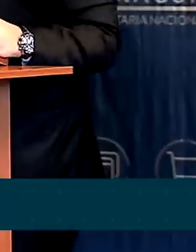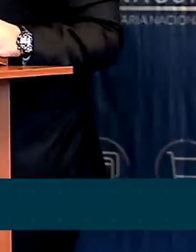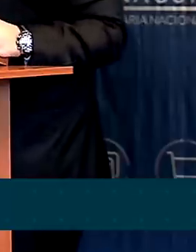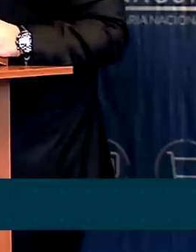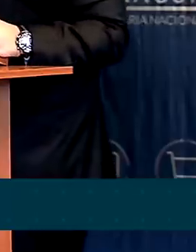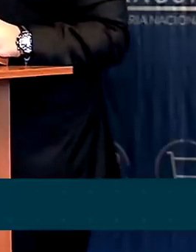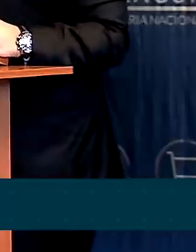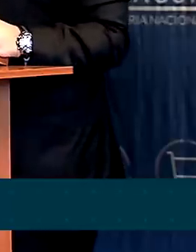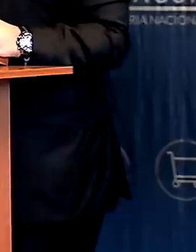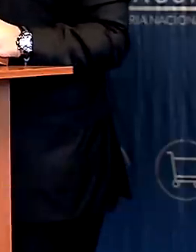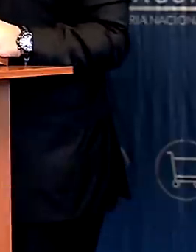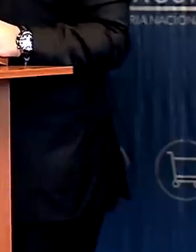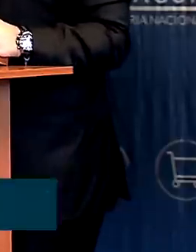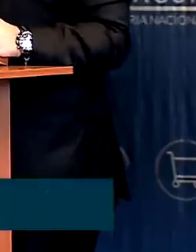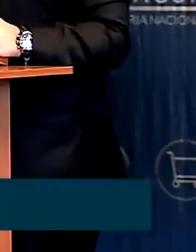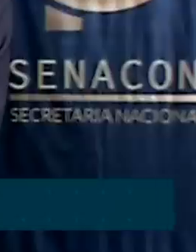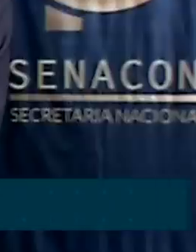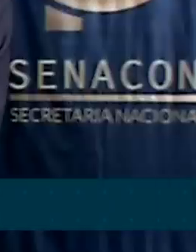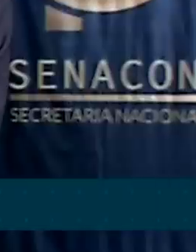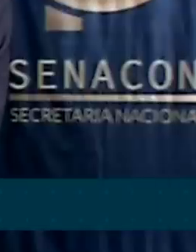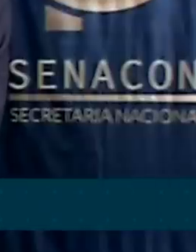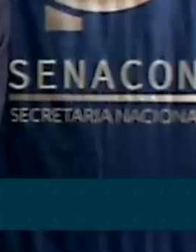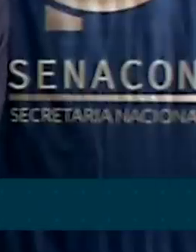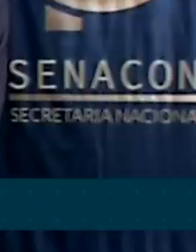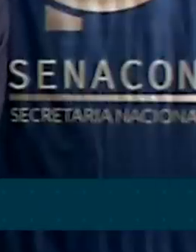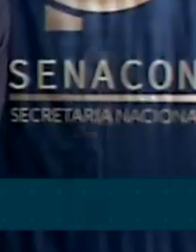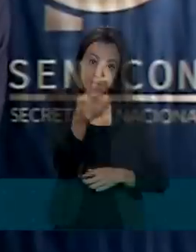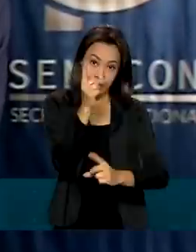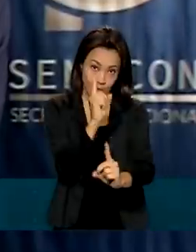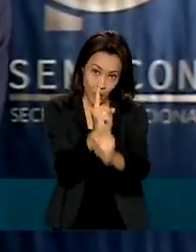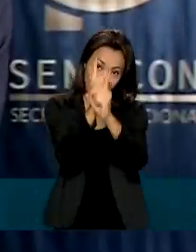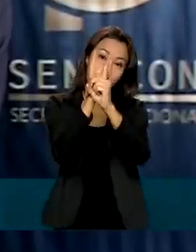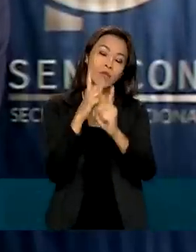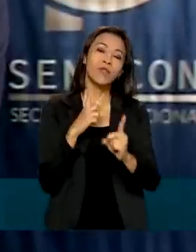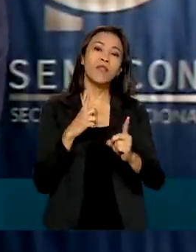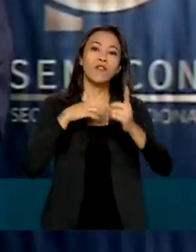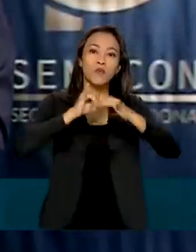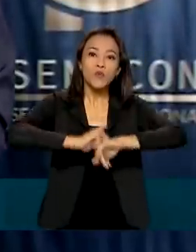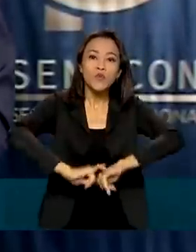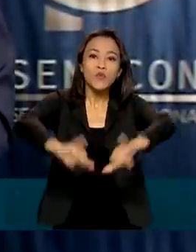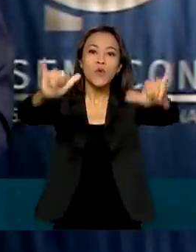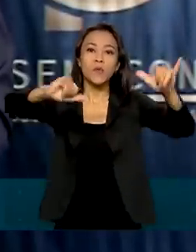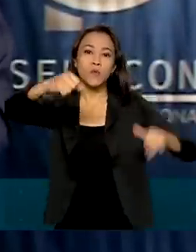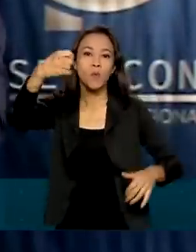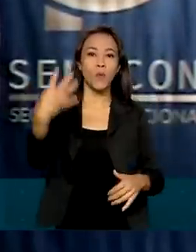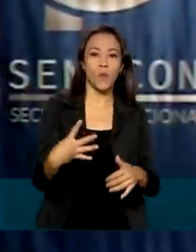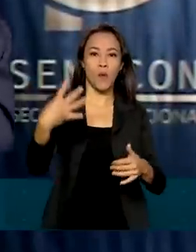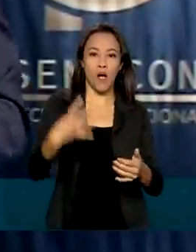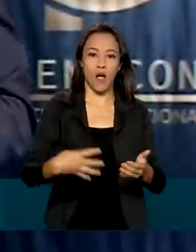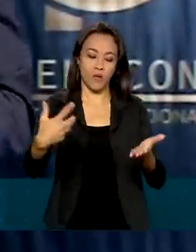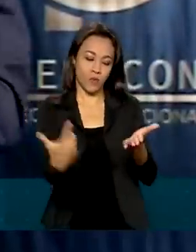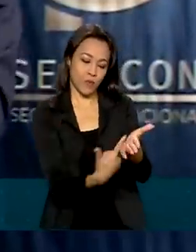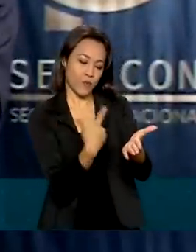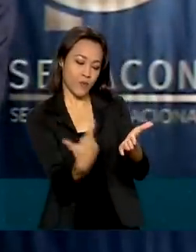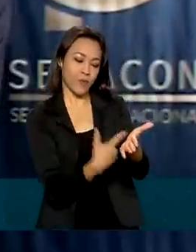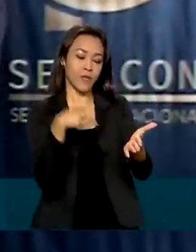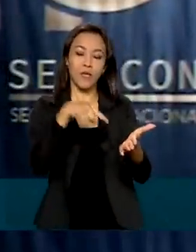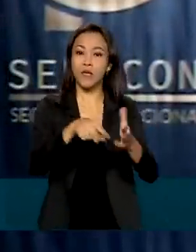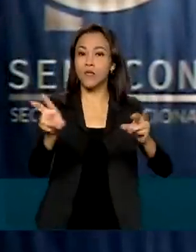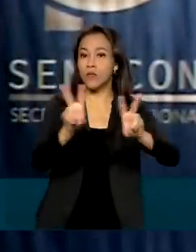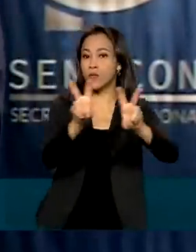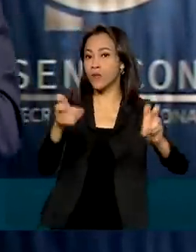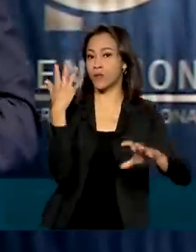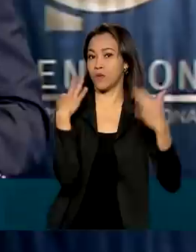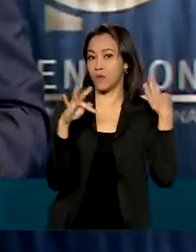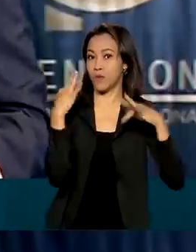do Sistema Nacional de Defesa do Consumidor. No evento, teve ainda o lançamento do quarto Guia Consumidor Turista, em parceria